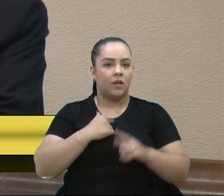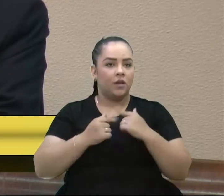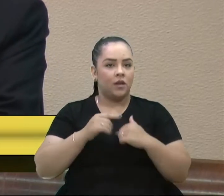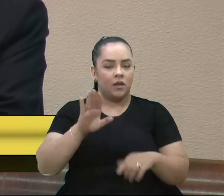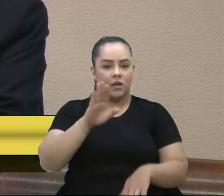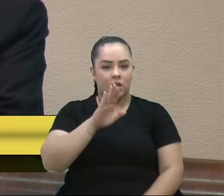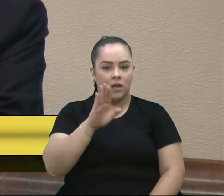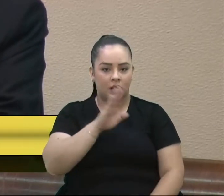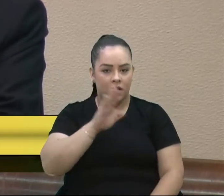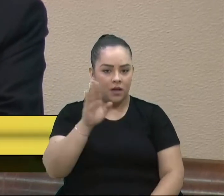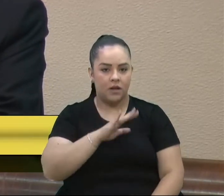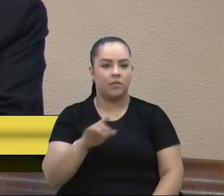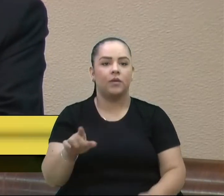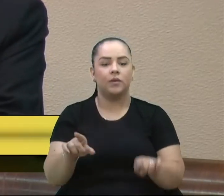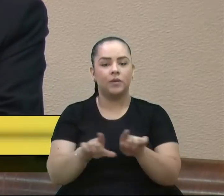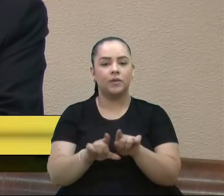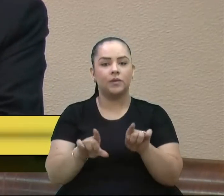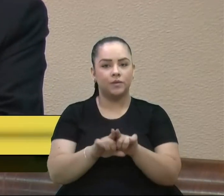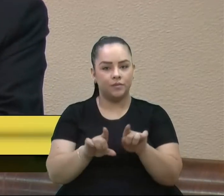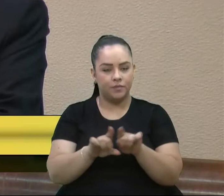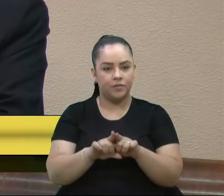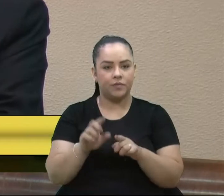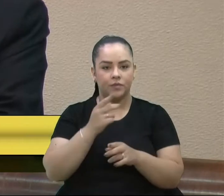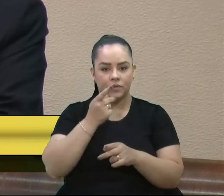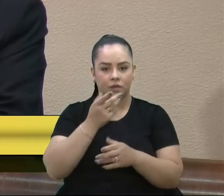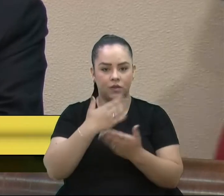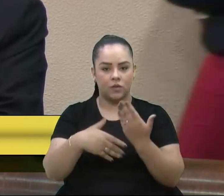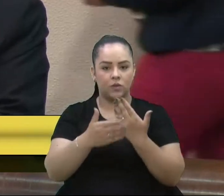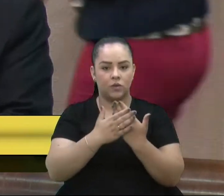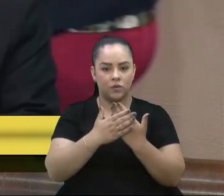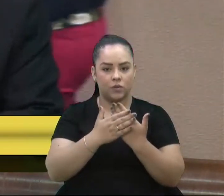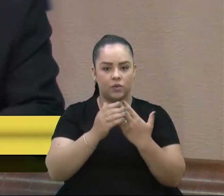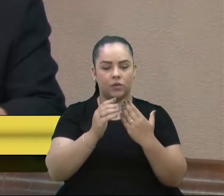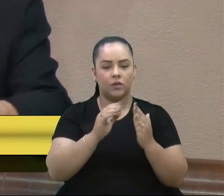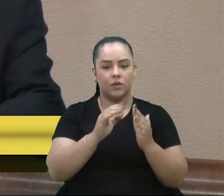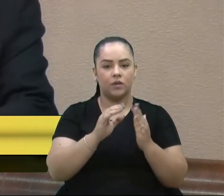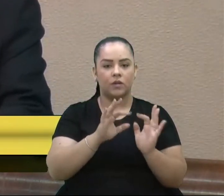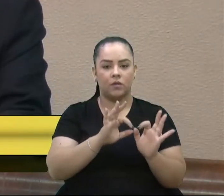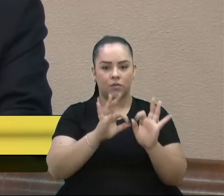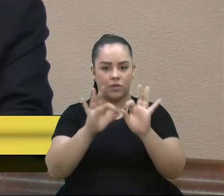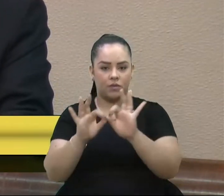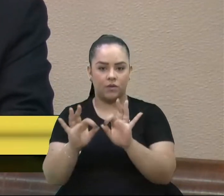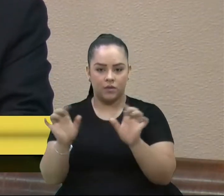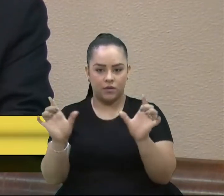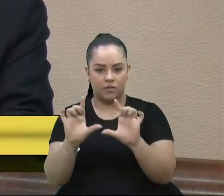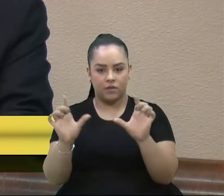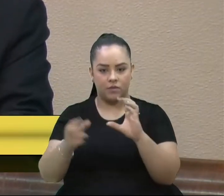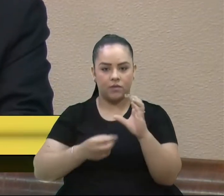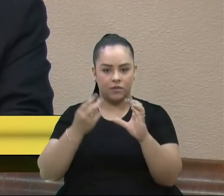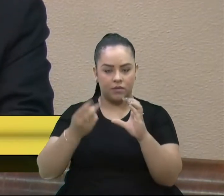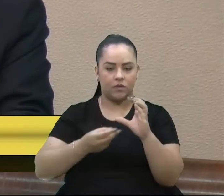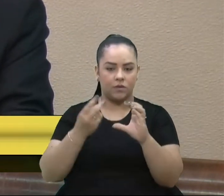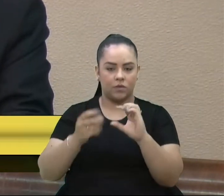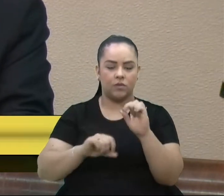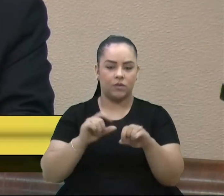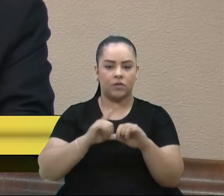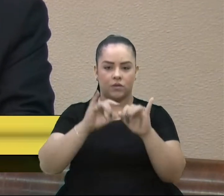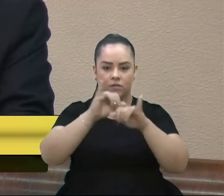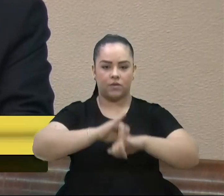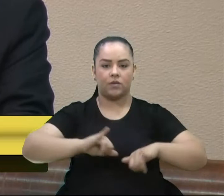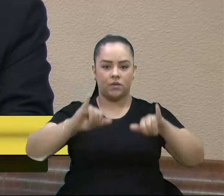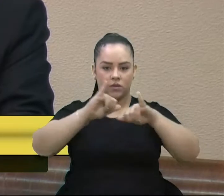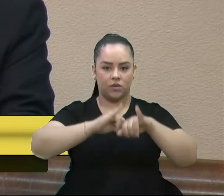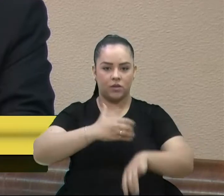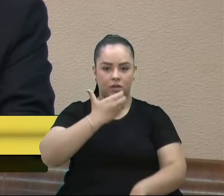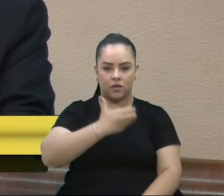de dar um recado a todos que nos acompanham pela TV Câmara, sobre a campanha do Natal Sem